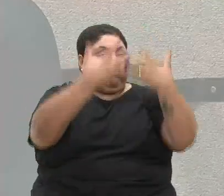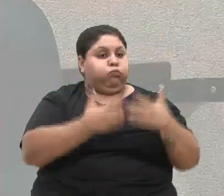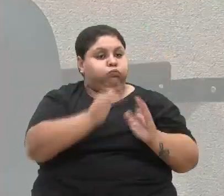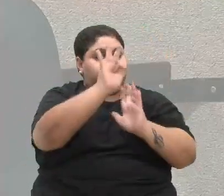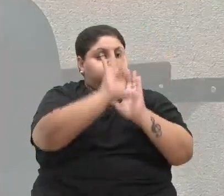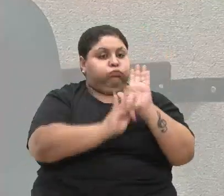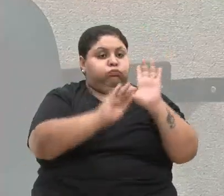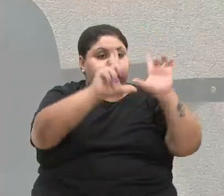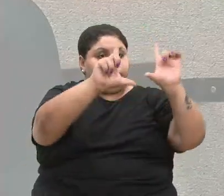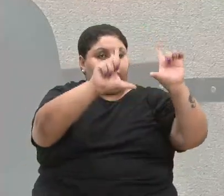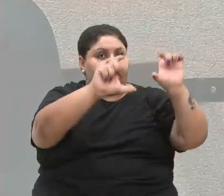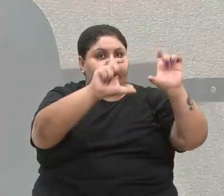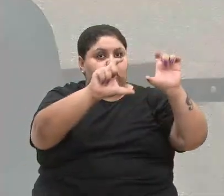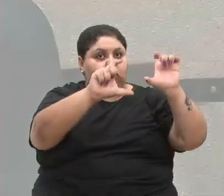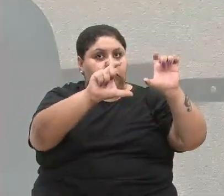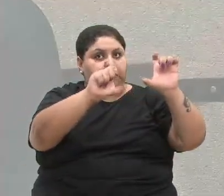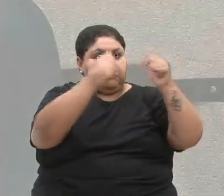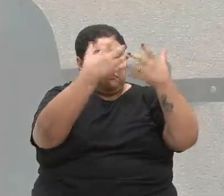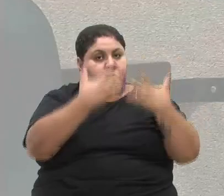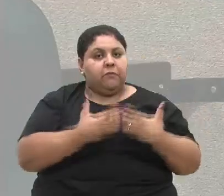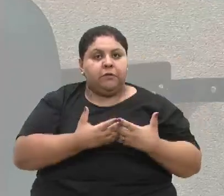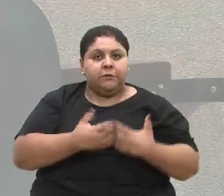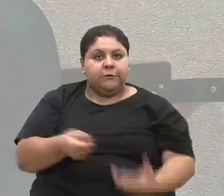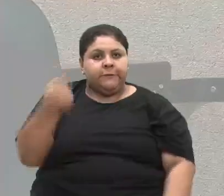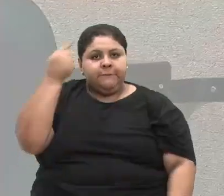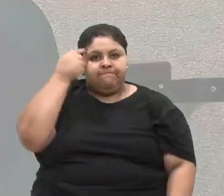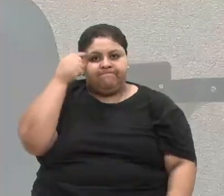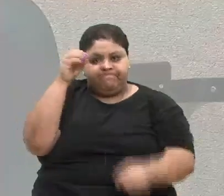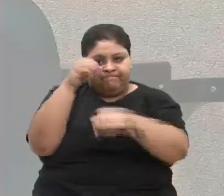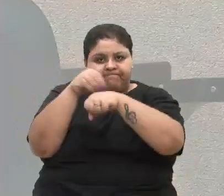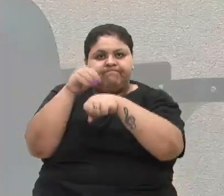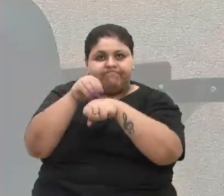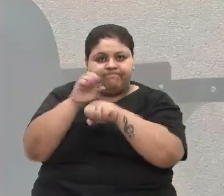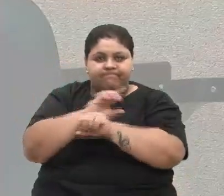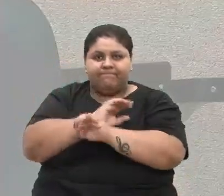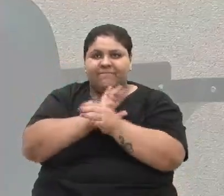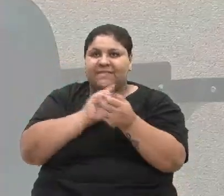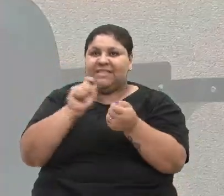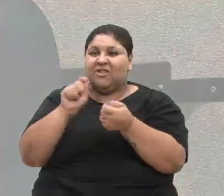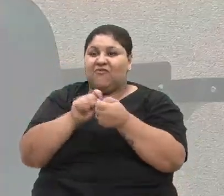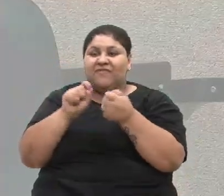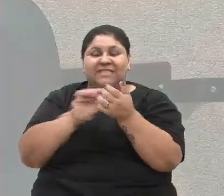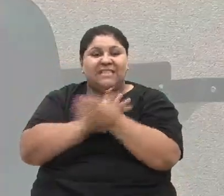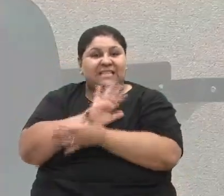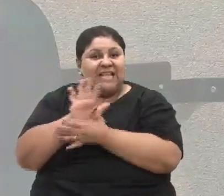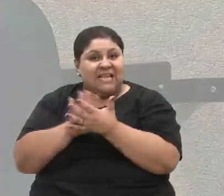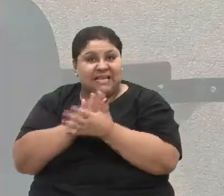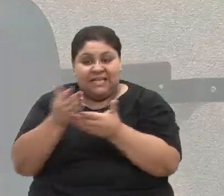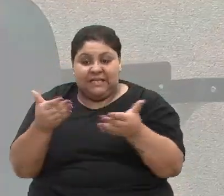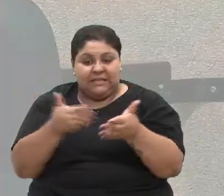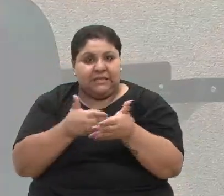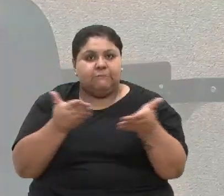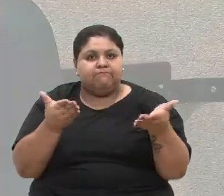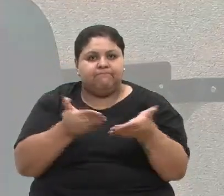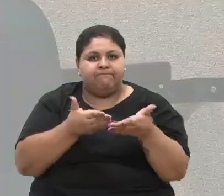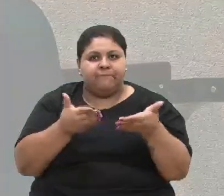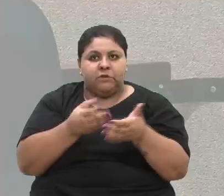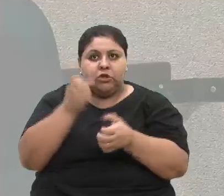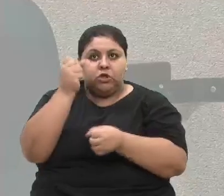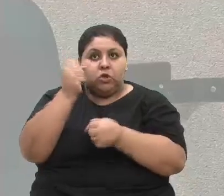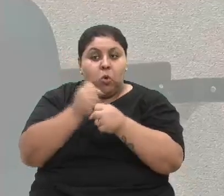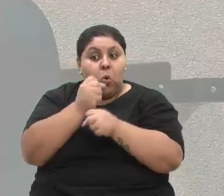fotos, comentários, ideias, sugestões. Não fizeram nada até hoje. Faz um ano.